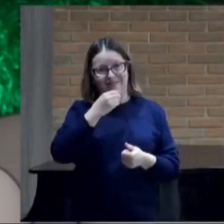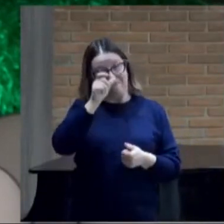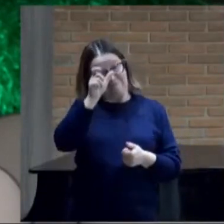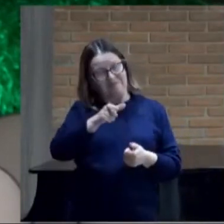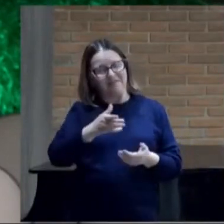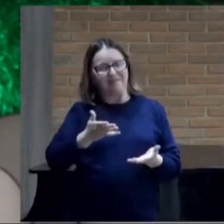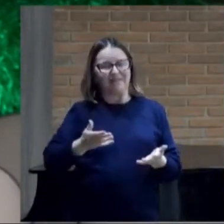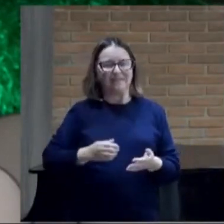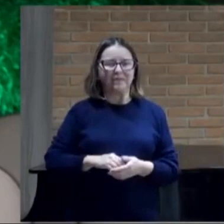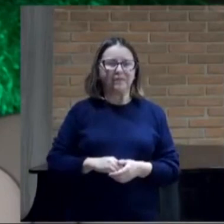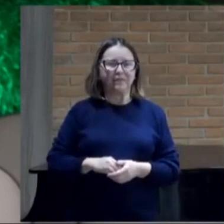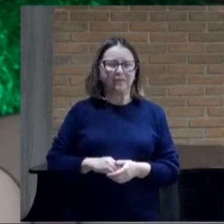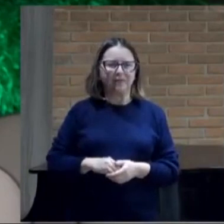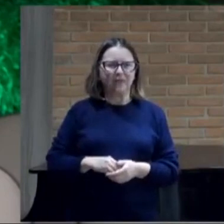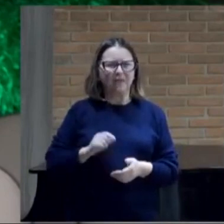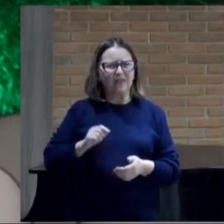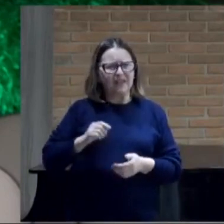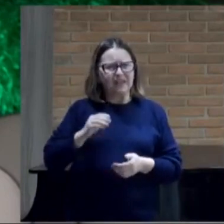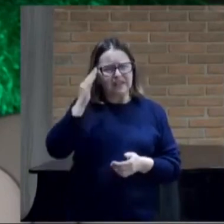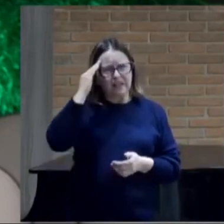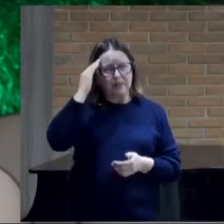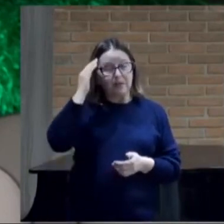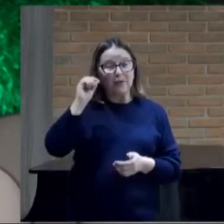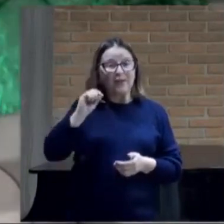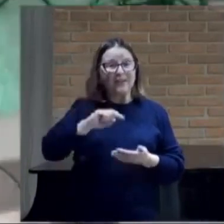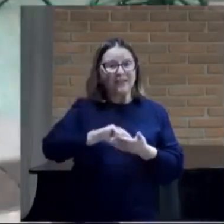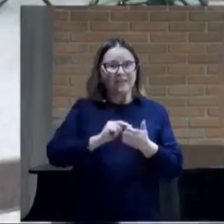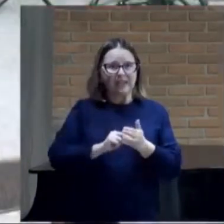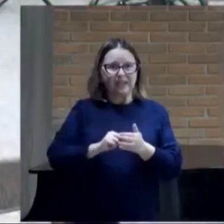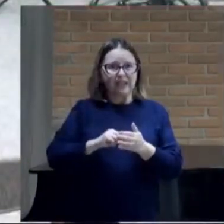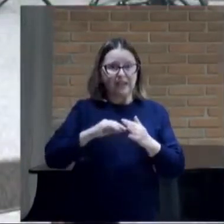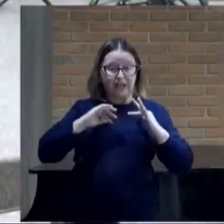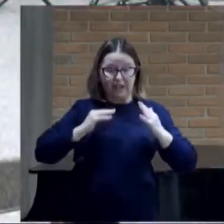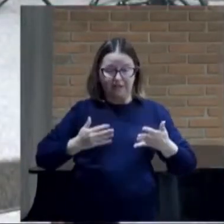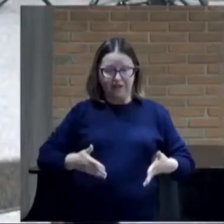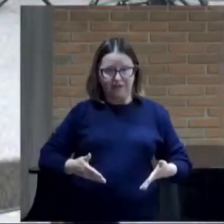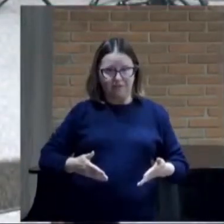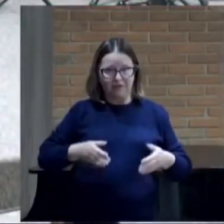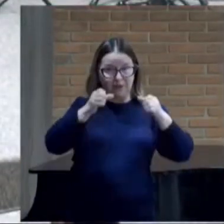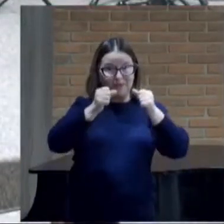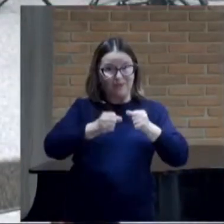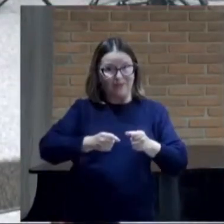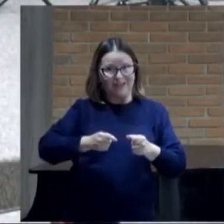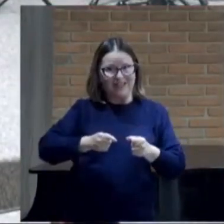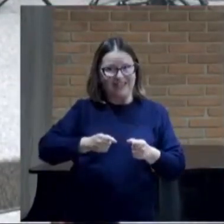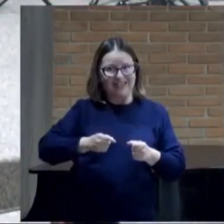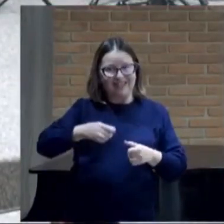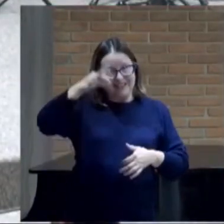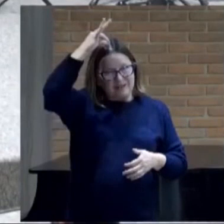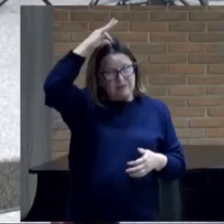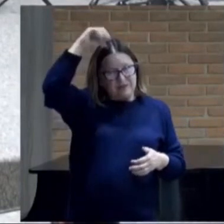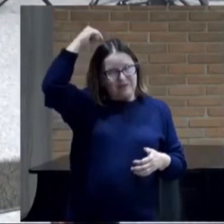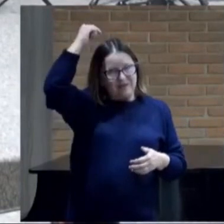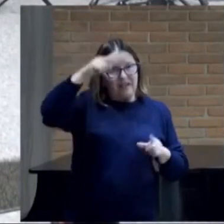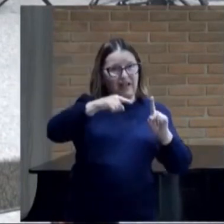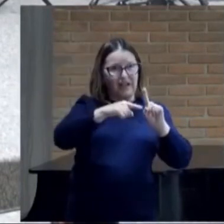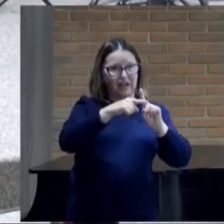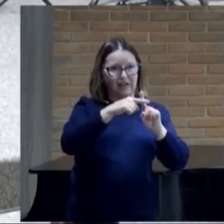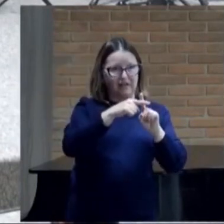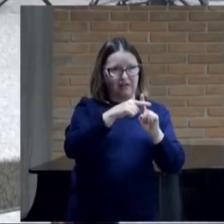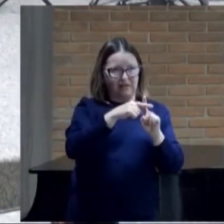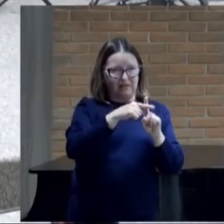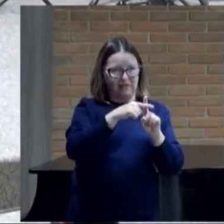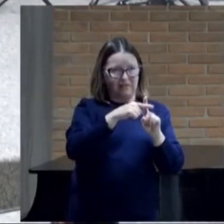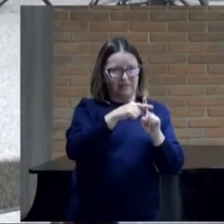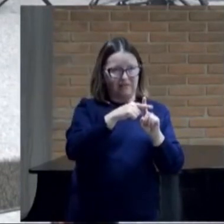Você sabe o que é Revestimento Do poder Do Espírito Santo É a cruz Acabar Com a